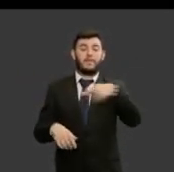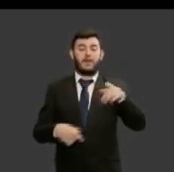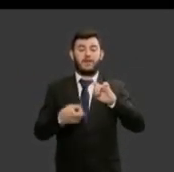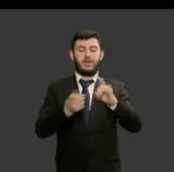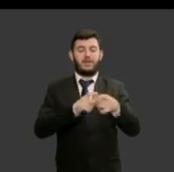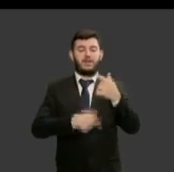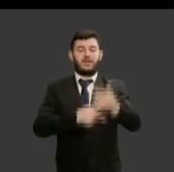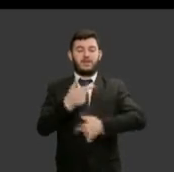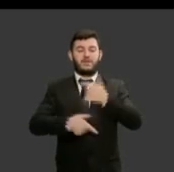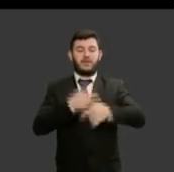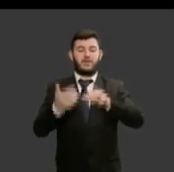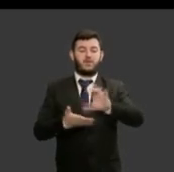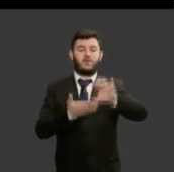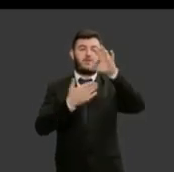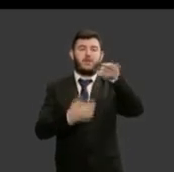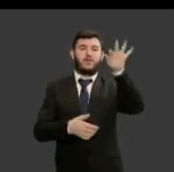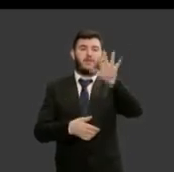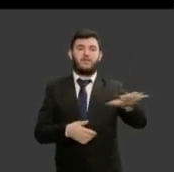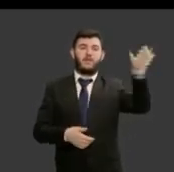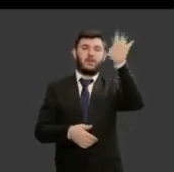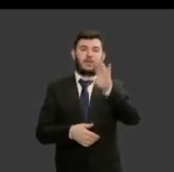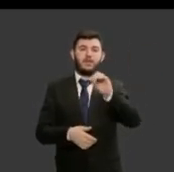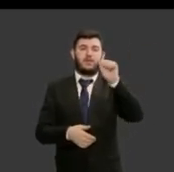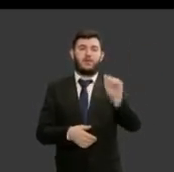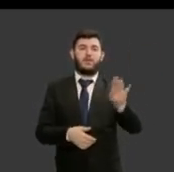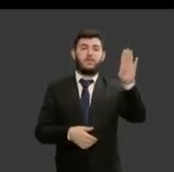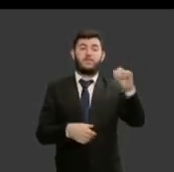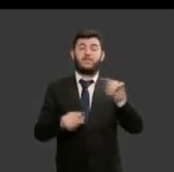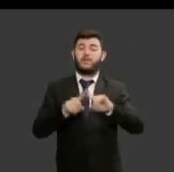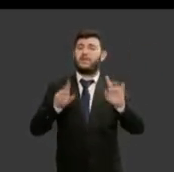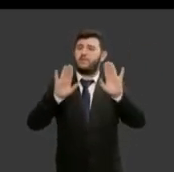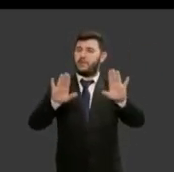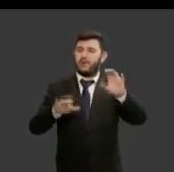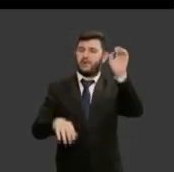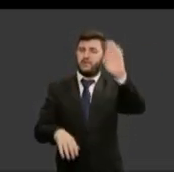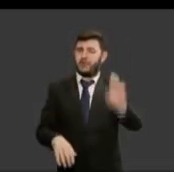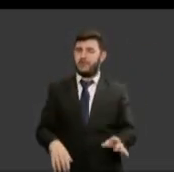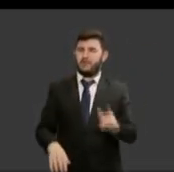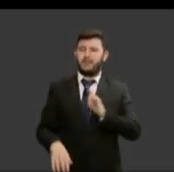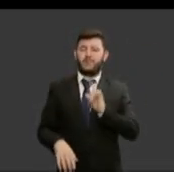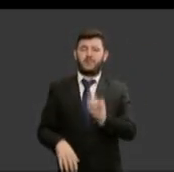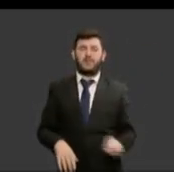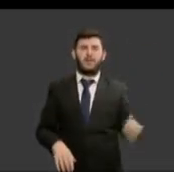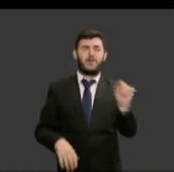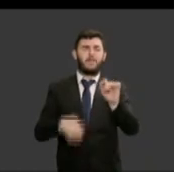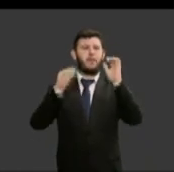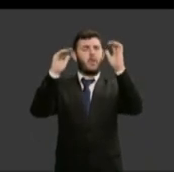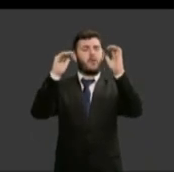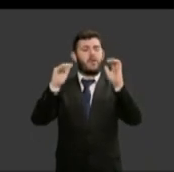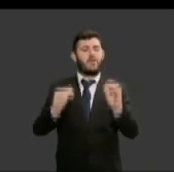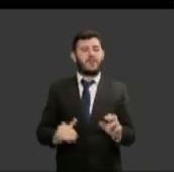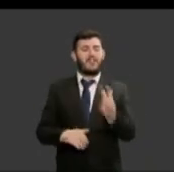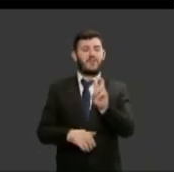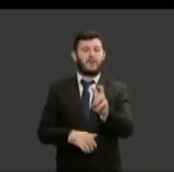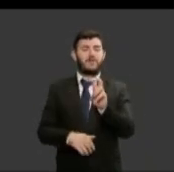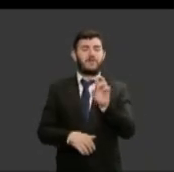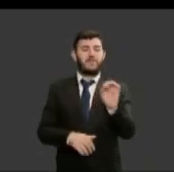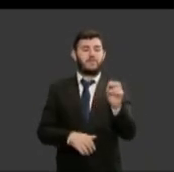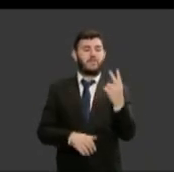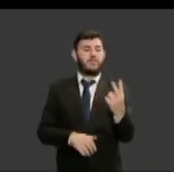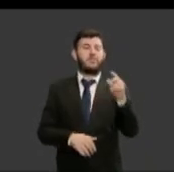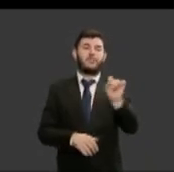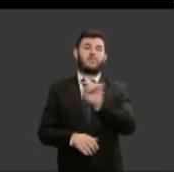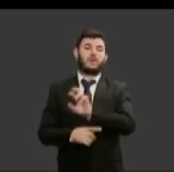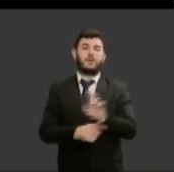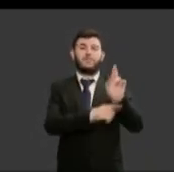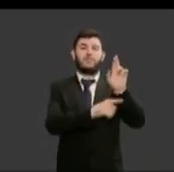e o Brasil ocupa a centésima quinquagésima segunda posição em representação feminina no